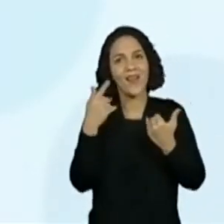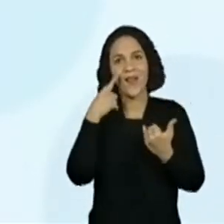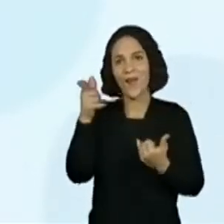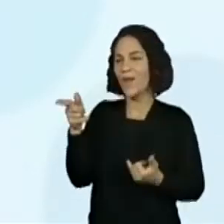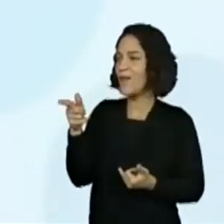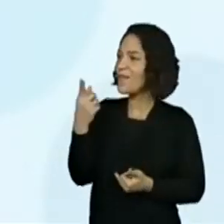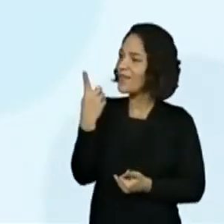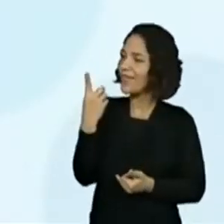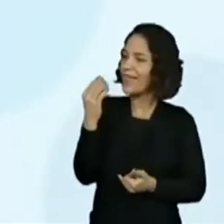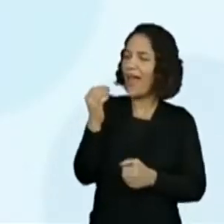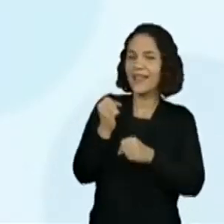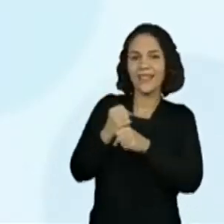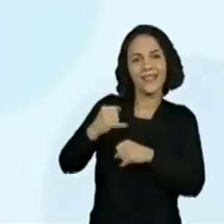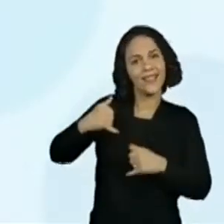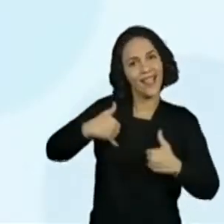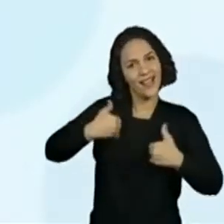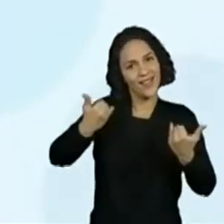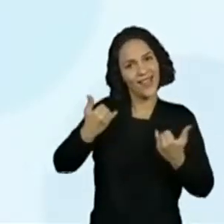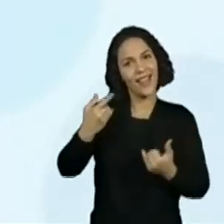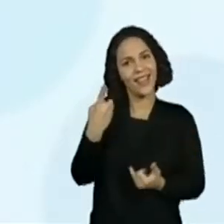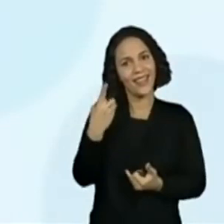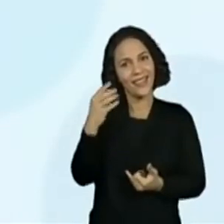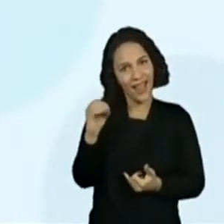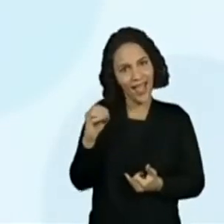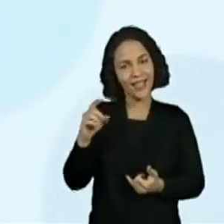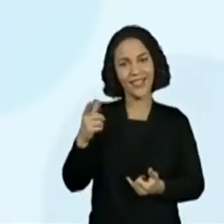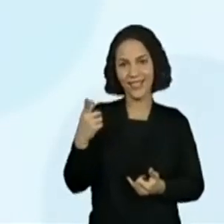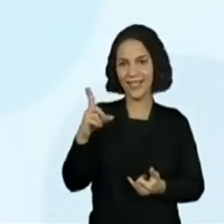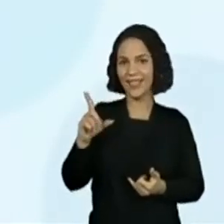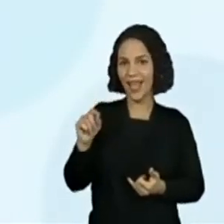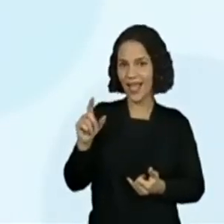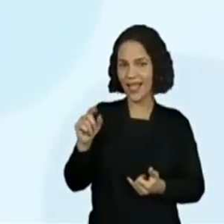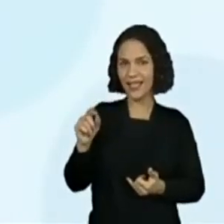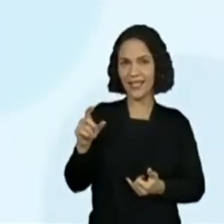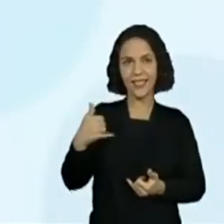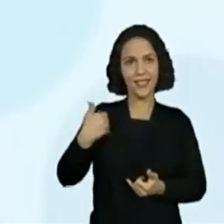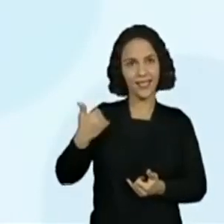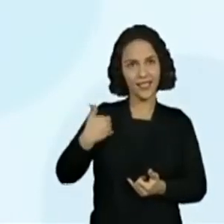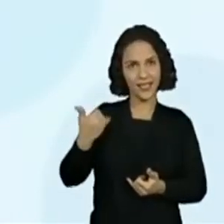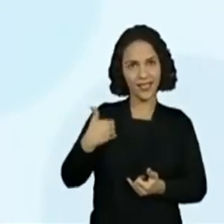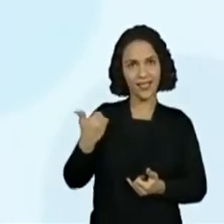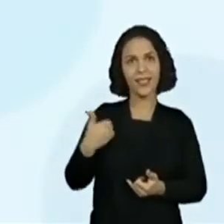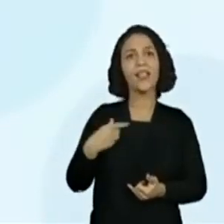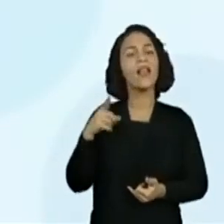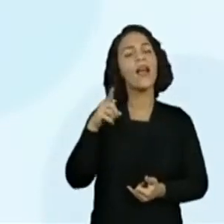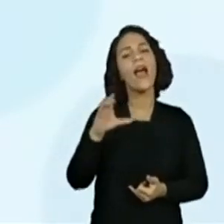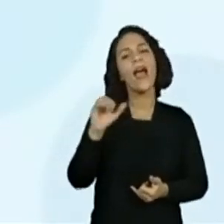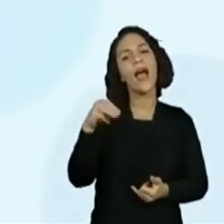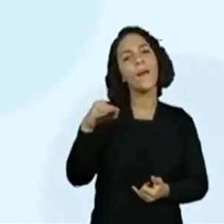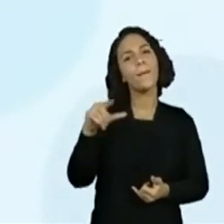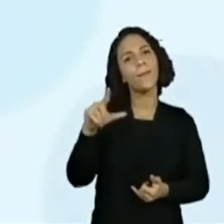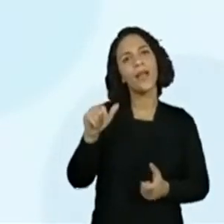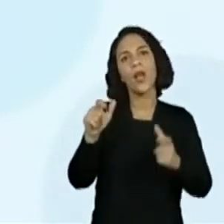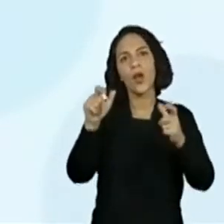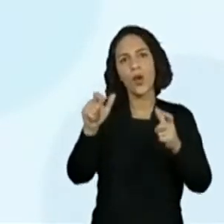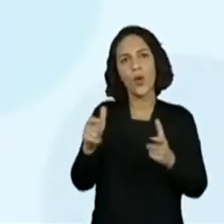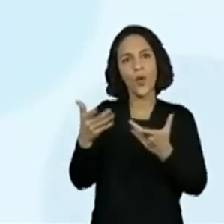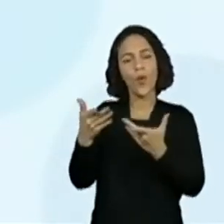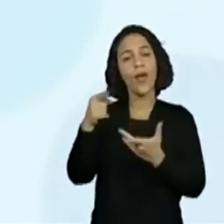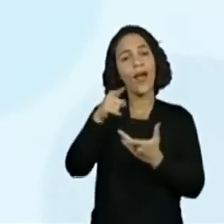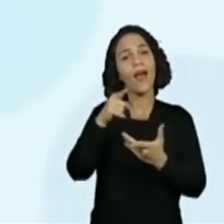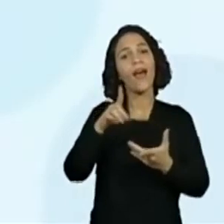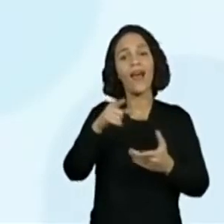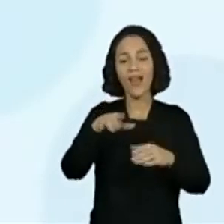anos, 28 de março de 2019, 18 horas, Salão de Festa do Prédio,